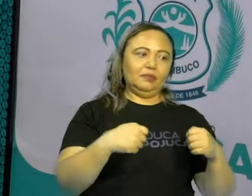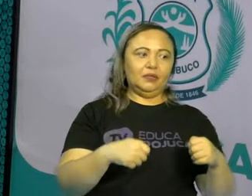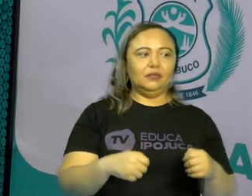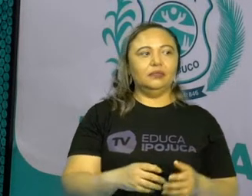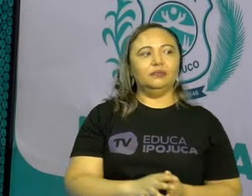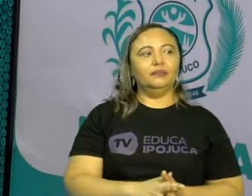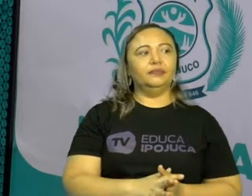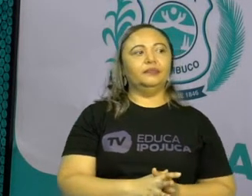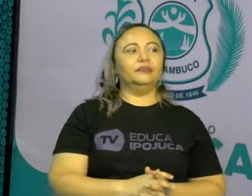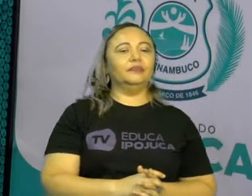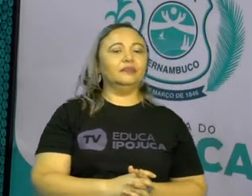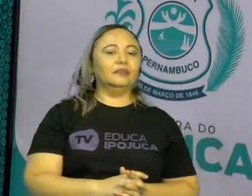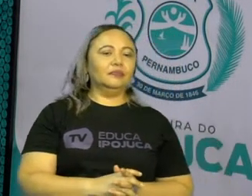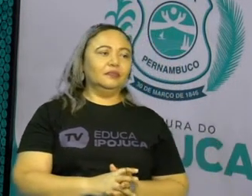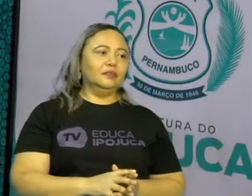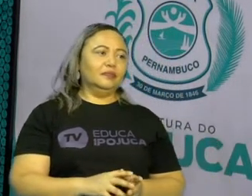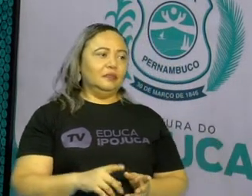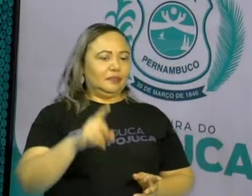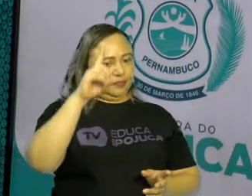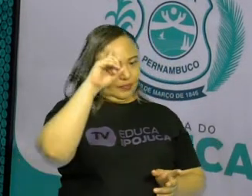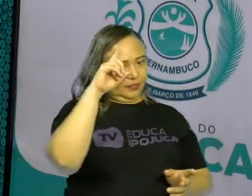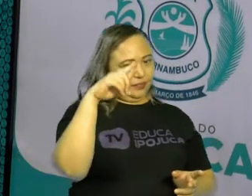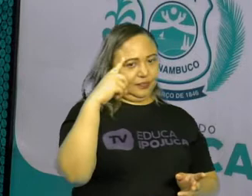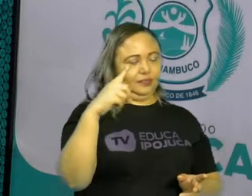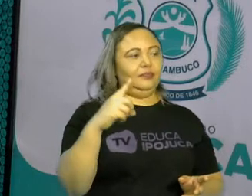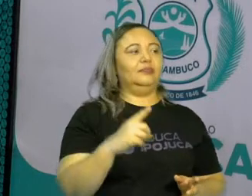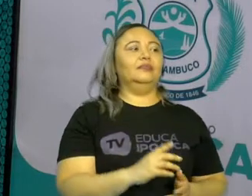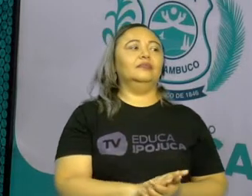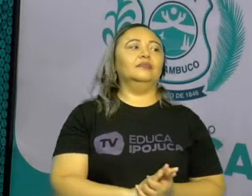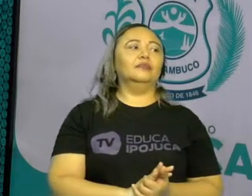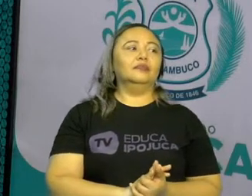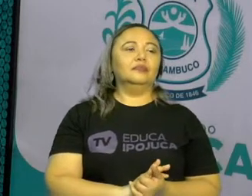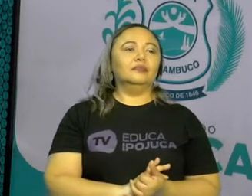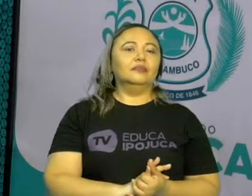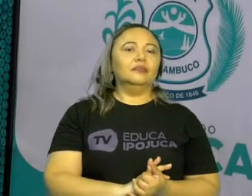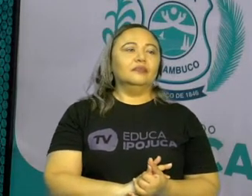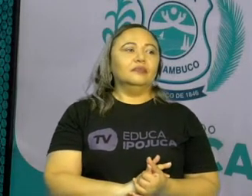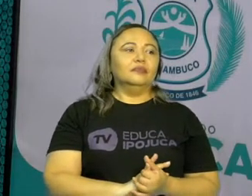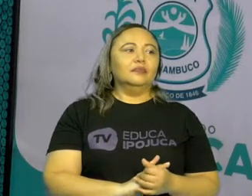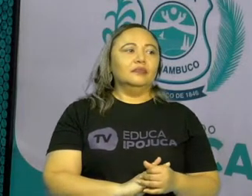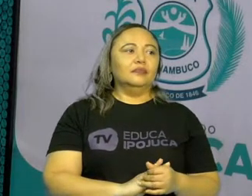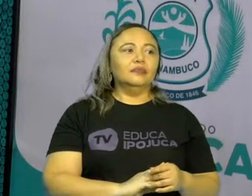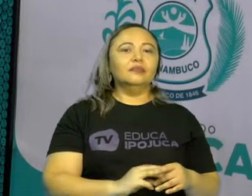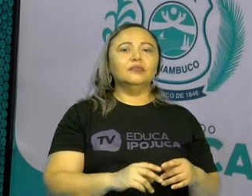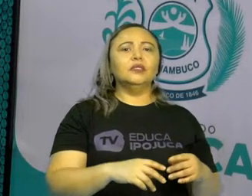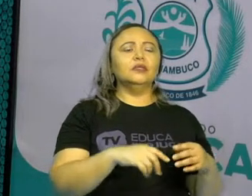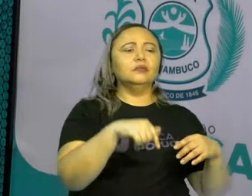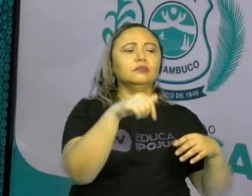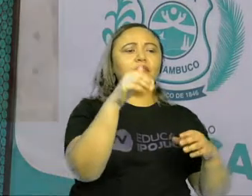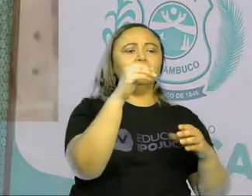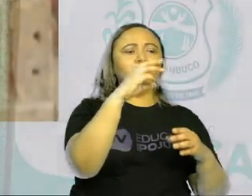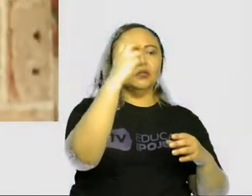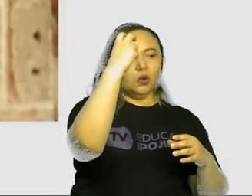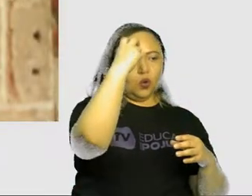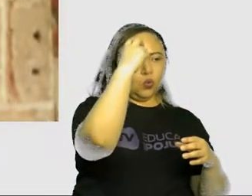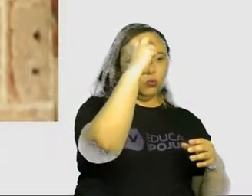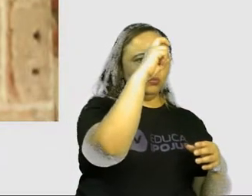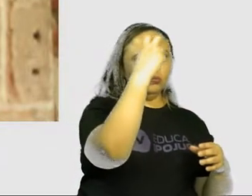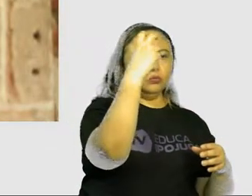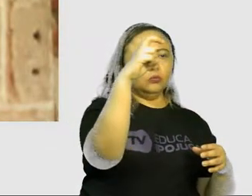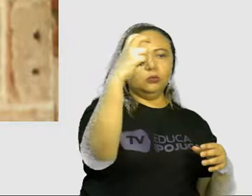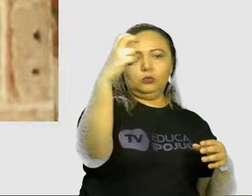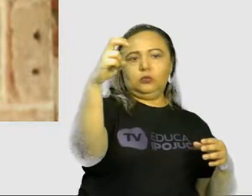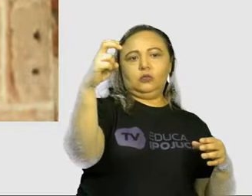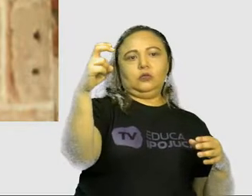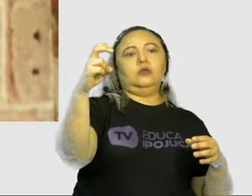escolar todos os dias. Na interação cultural, onde os povos trocam